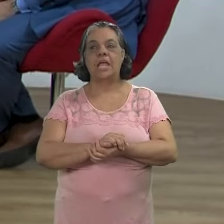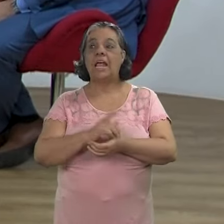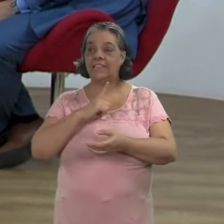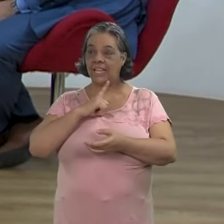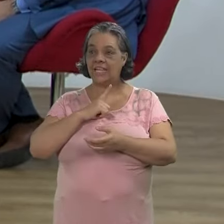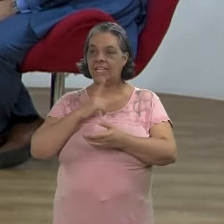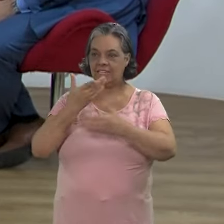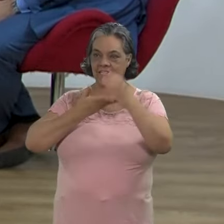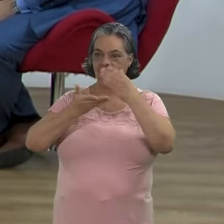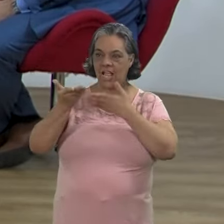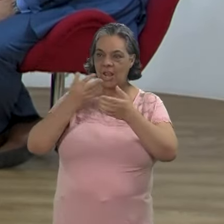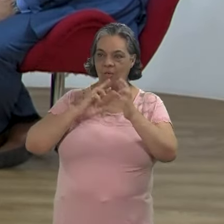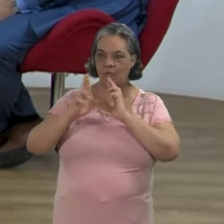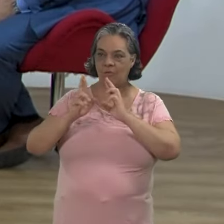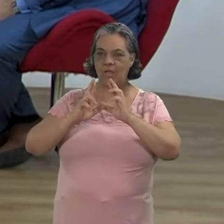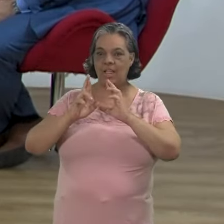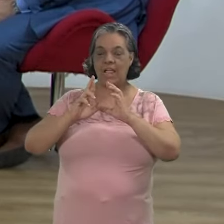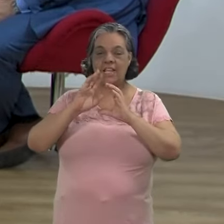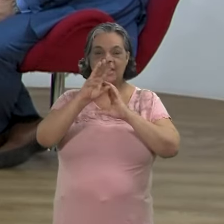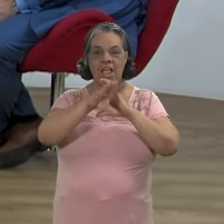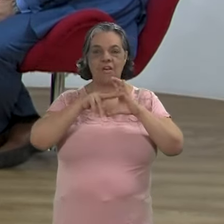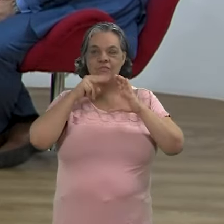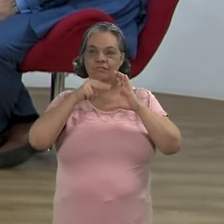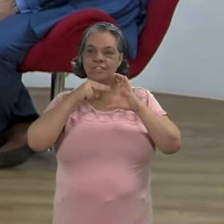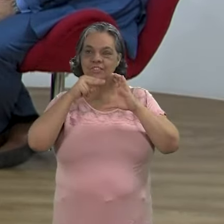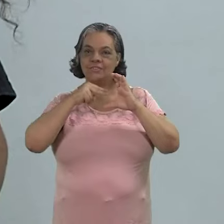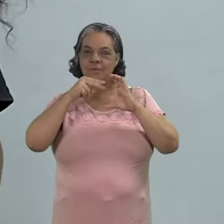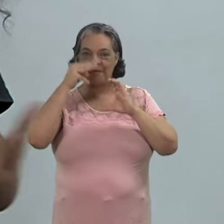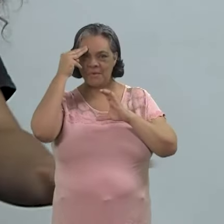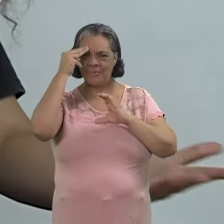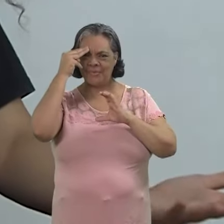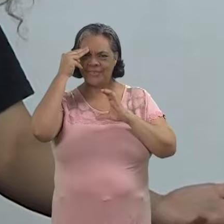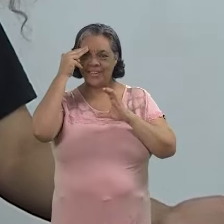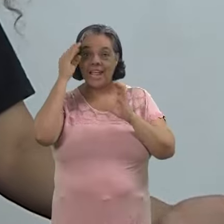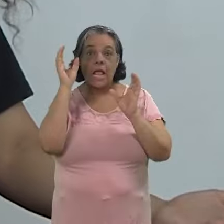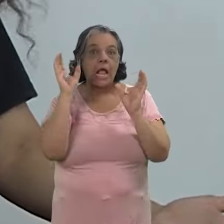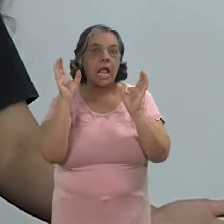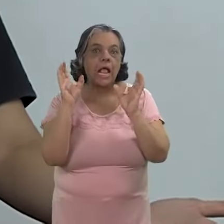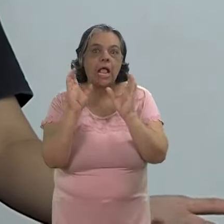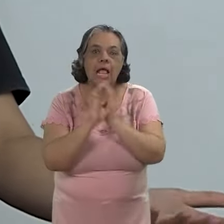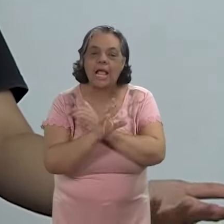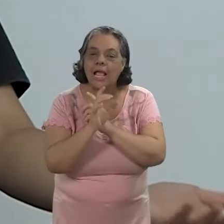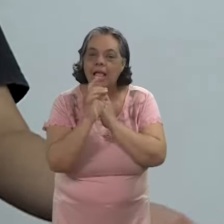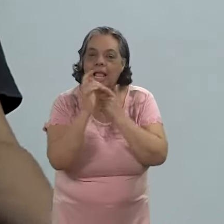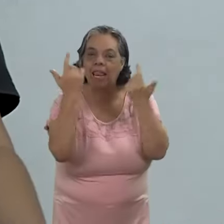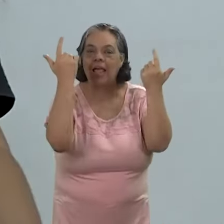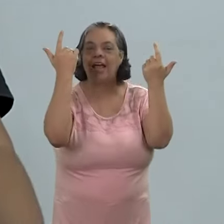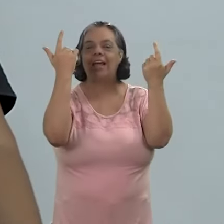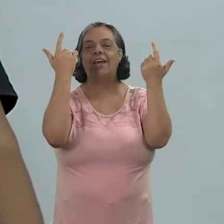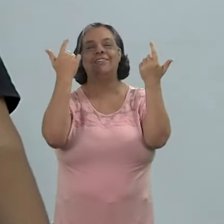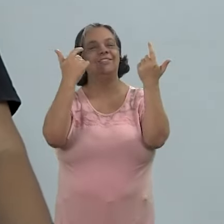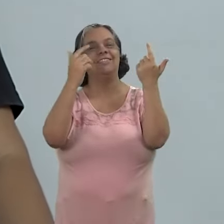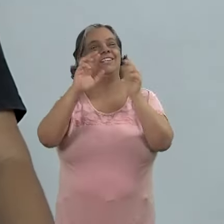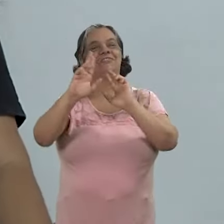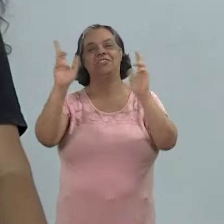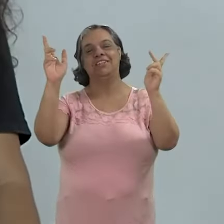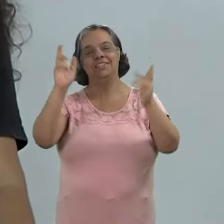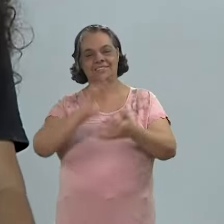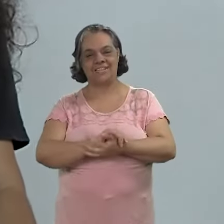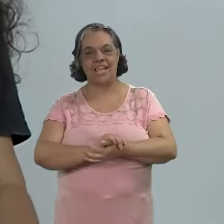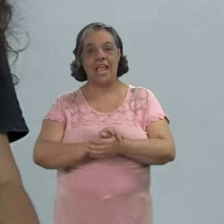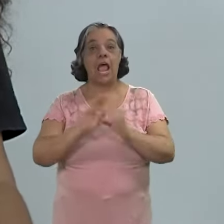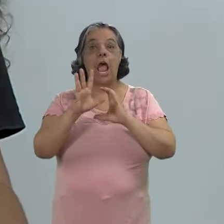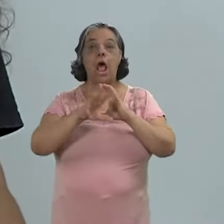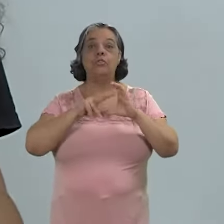há diálogo entre audiovisual e memória Ingrid? Manoel completamente gente como poderia ser diferente